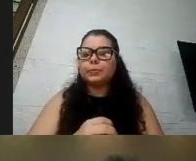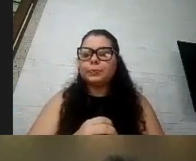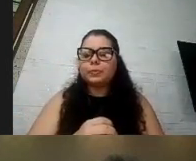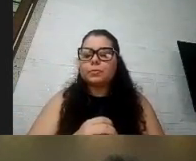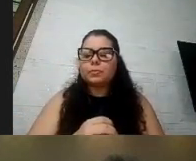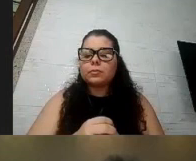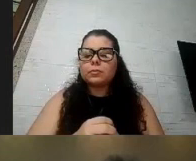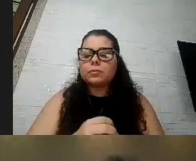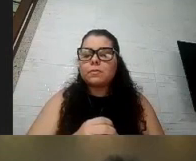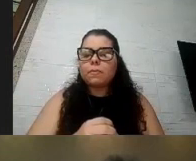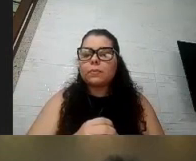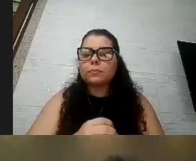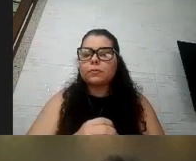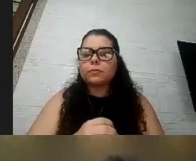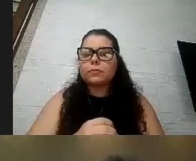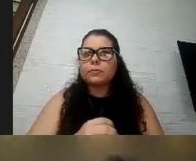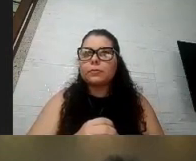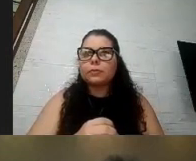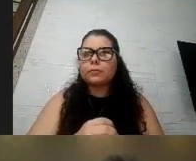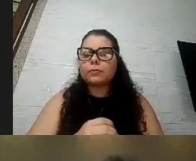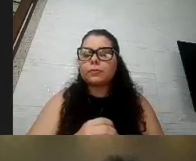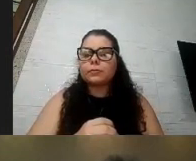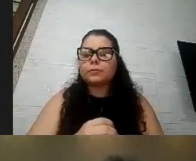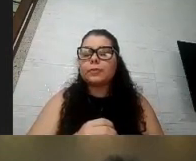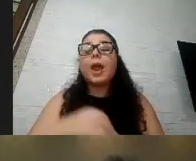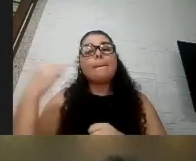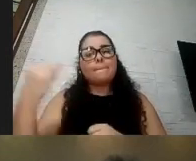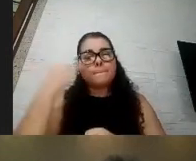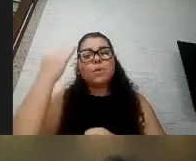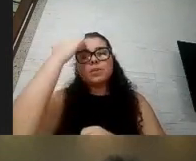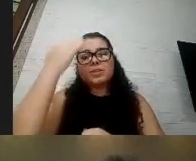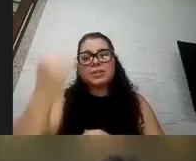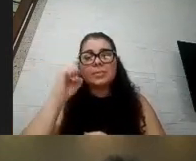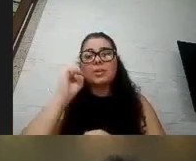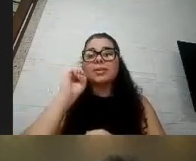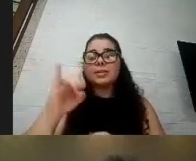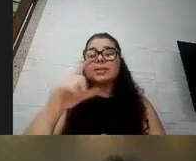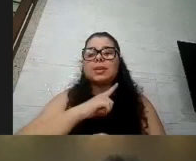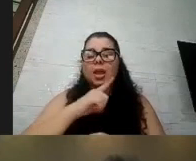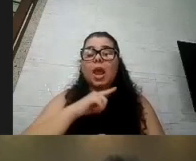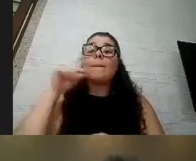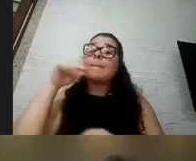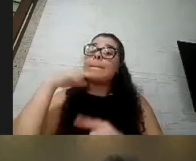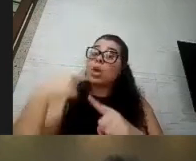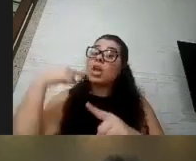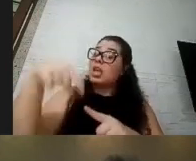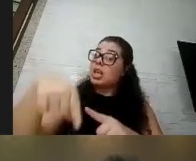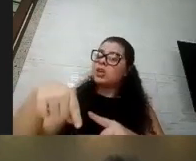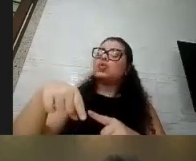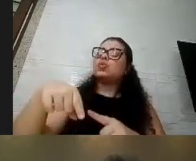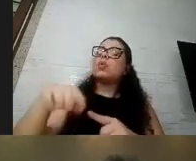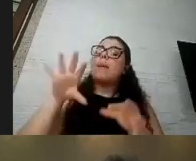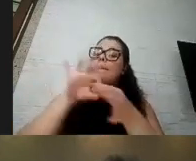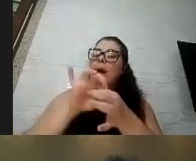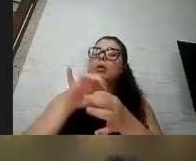médicos acabam pedindo para essas pessoas é importante saber se ela tem porque pode ser um fator de risco somado